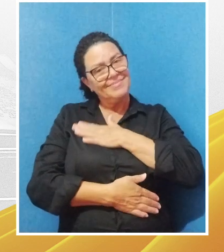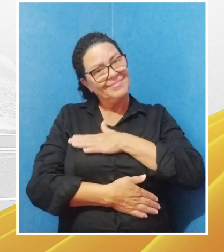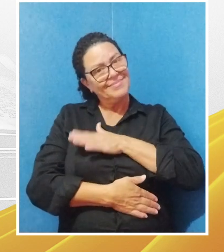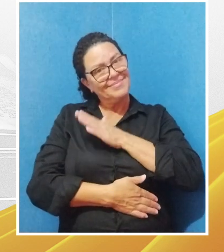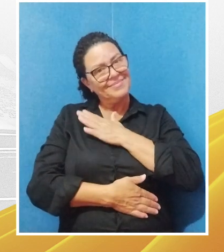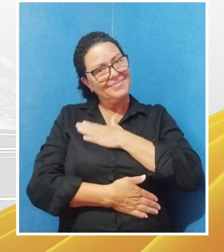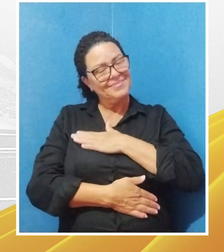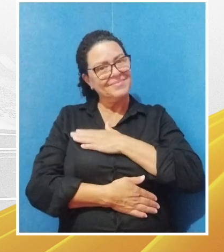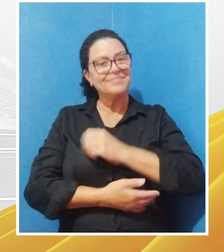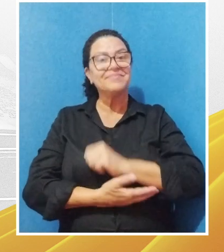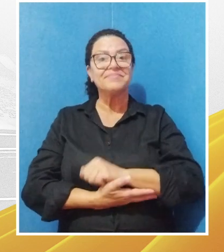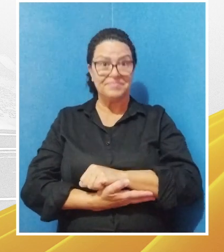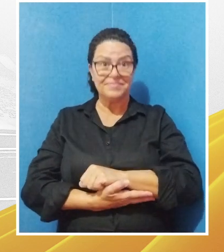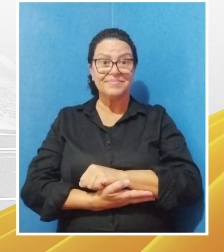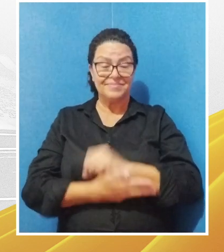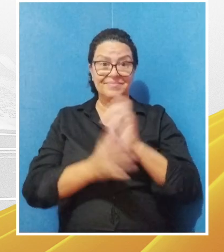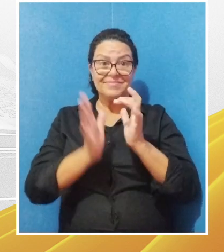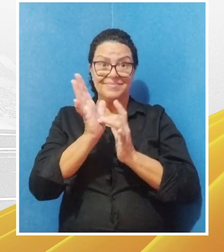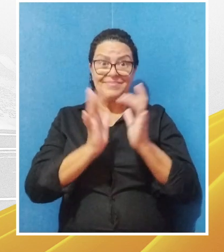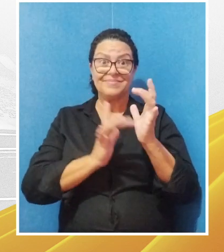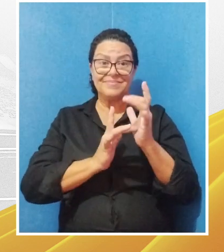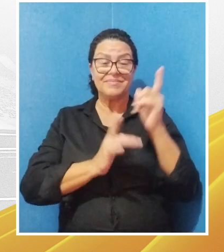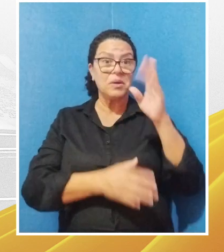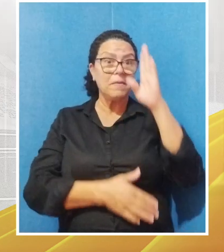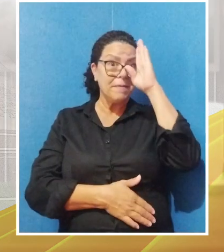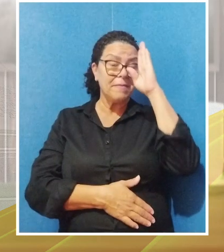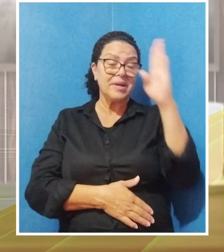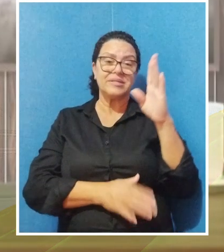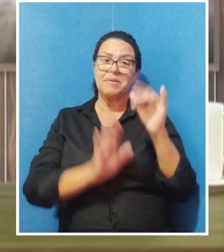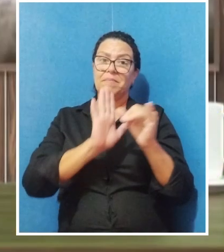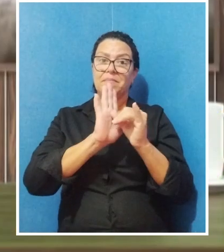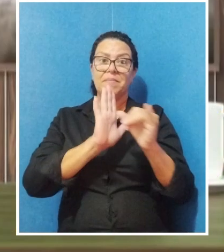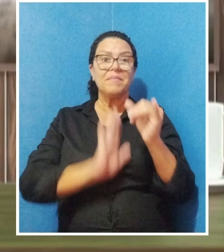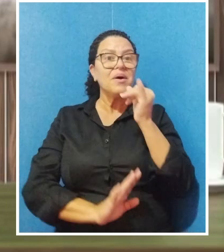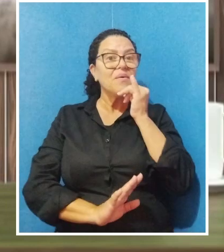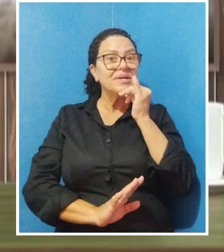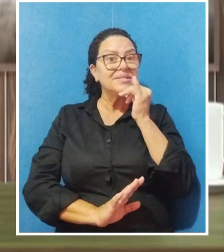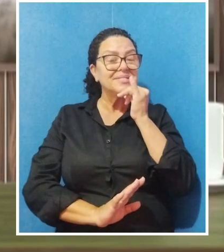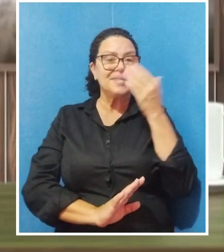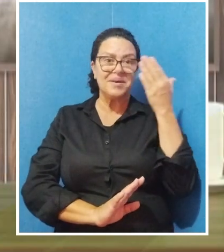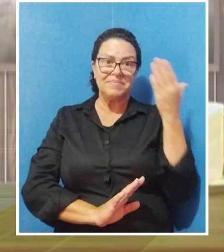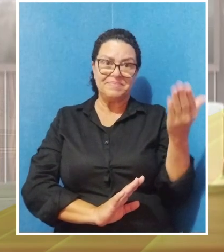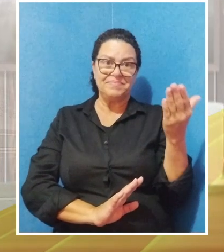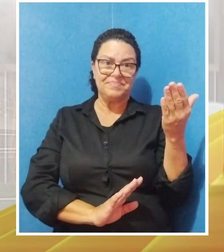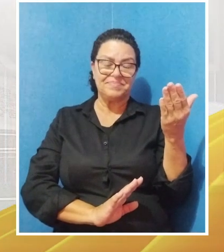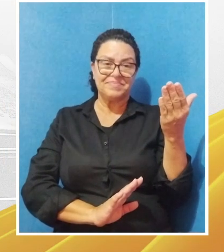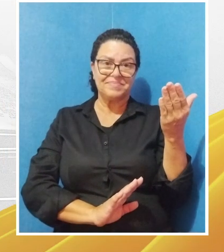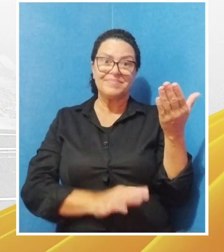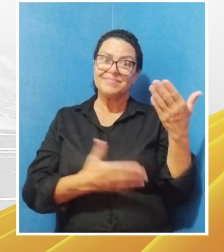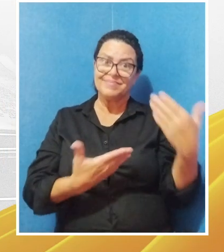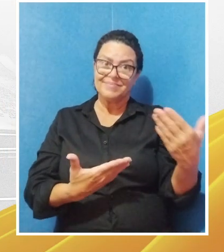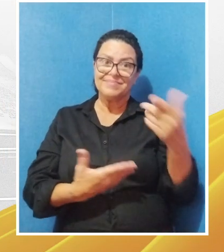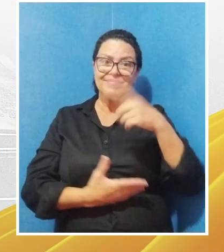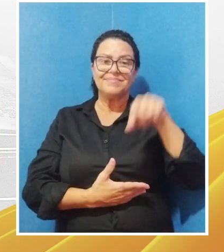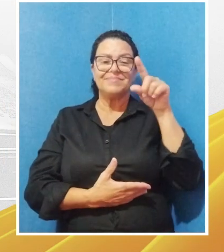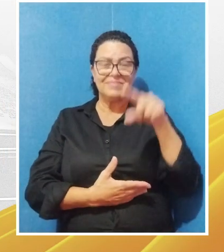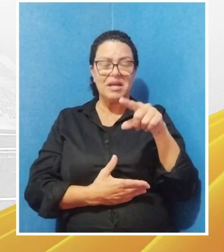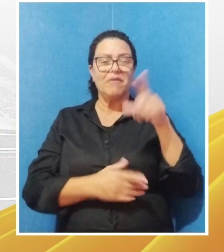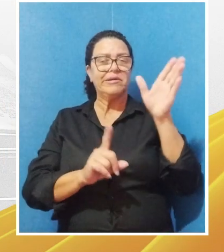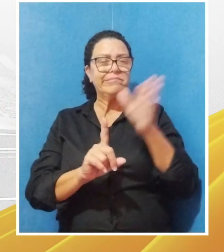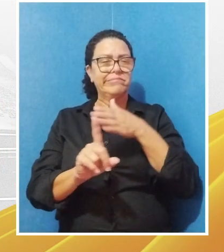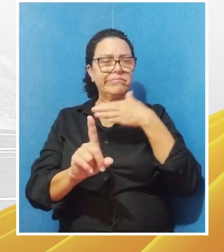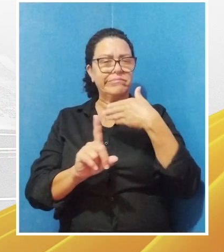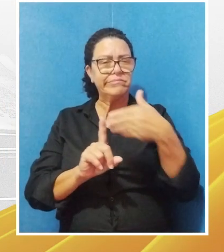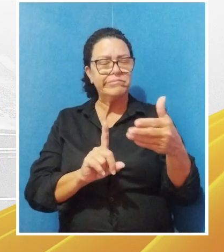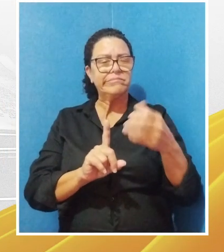Humilde de coração. Cristo é o principal exemplo de humildade. Mesmo assim, ele foi